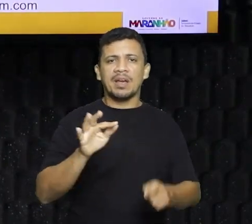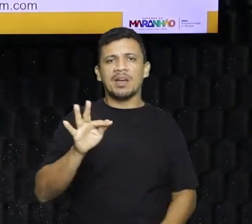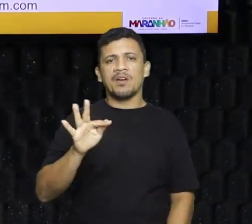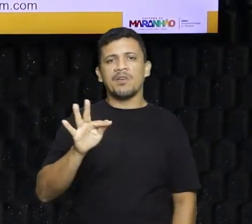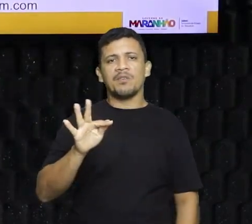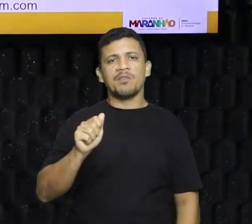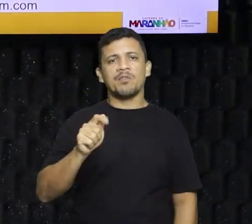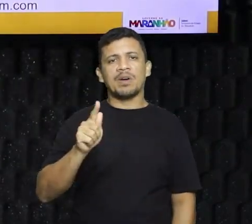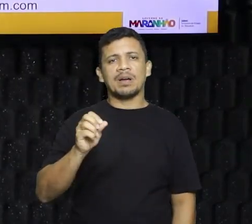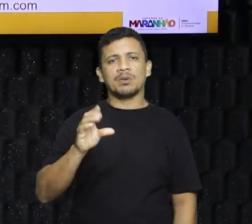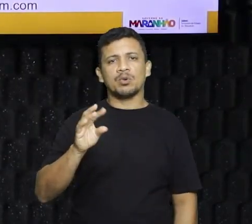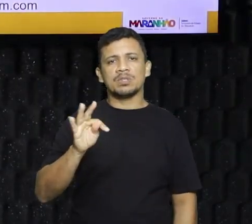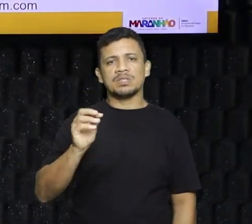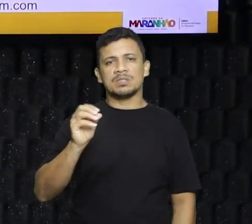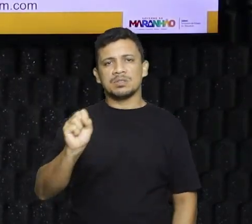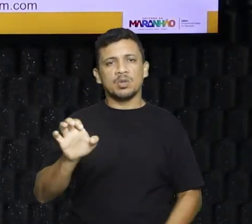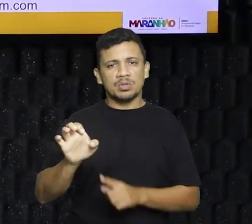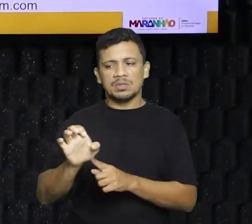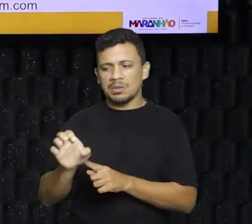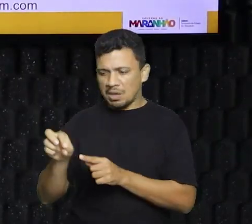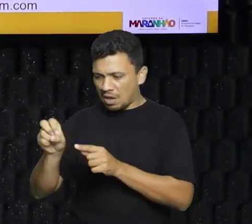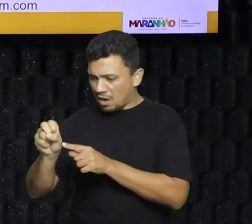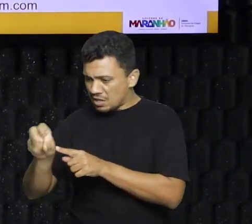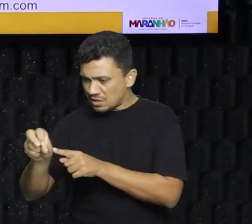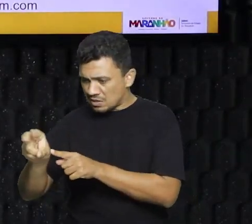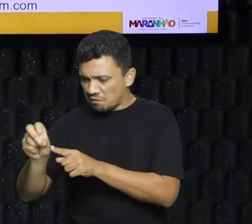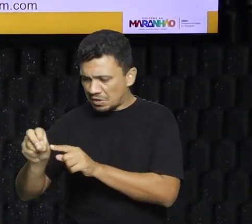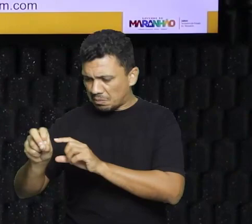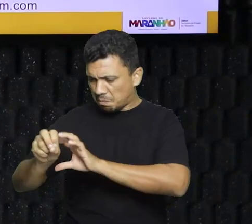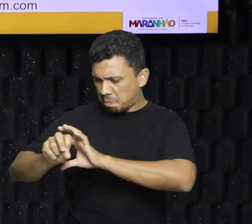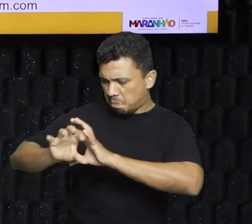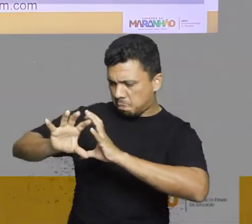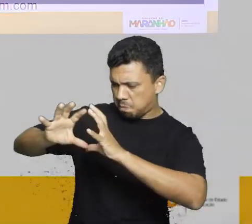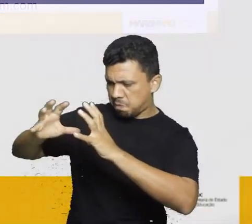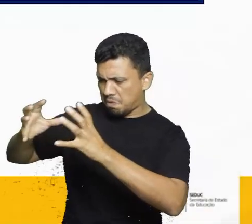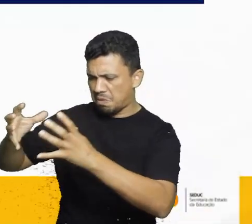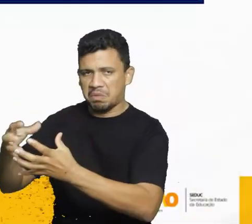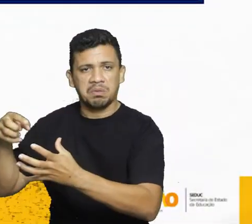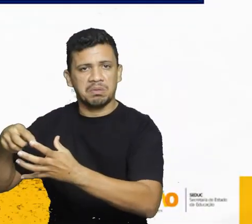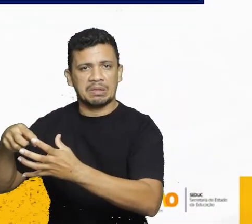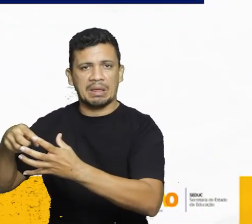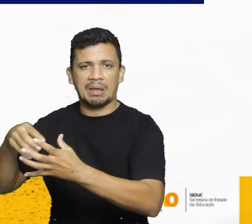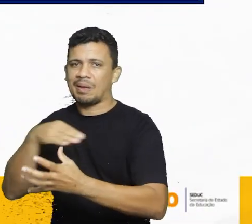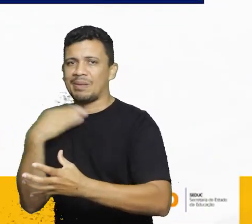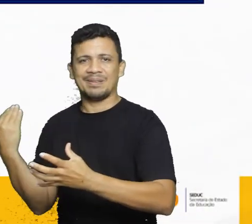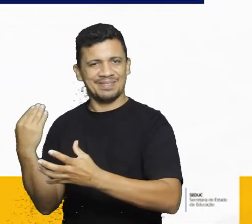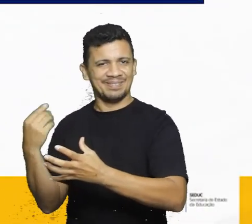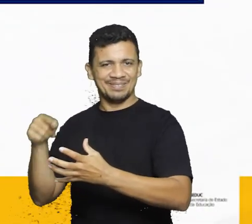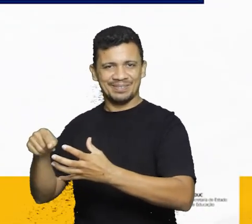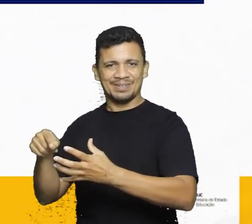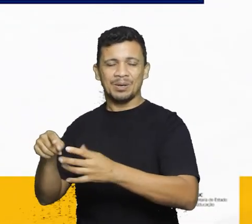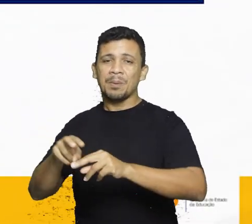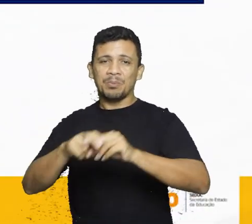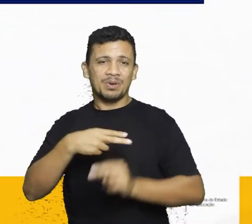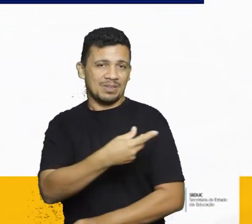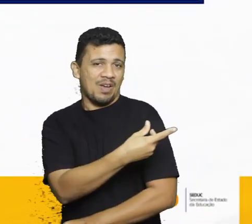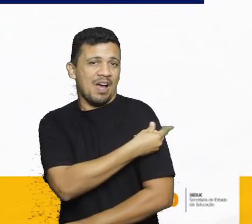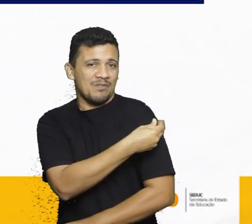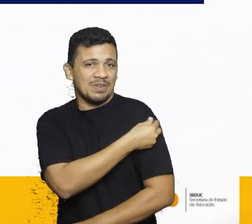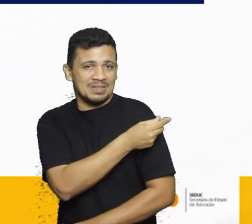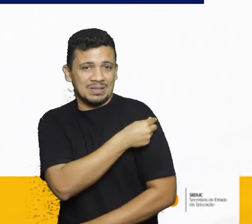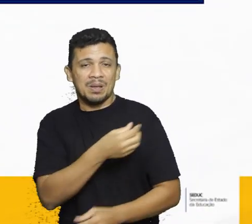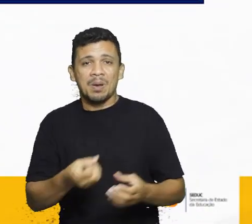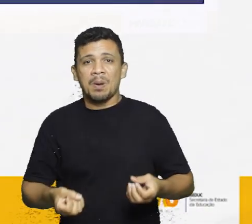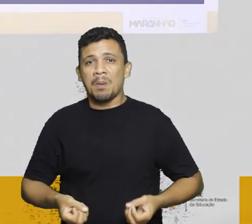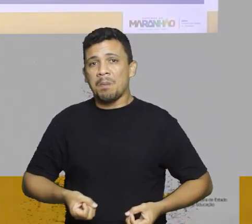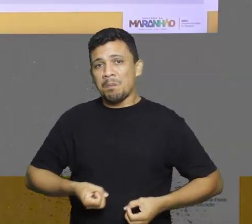englobamento desse possível patógeno, está certo? Então, as vacinas, elas estimulam a produção de anticorpos.